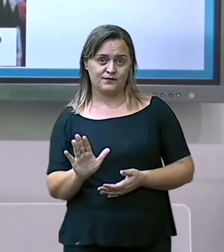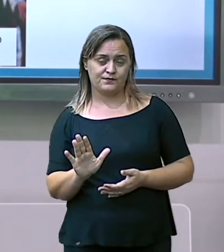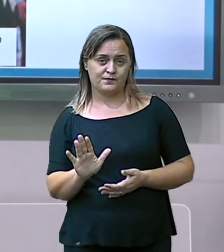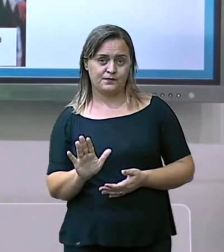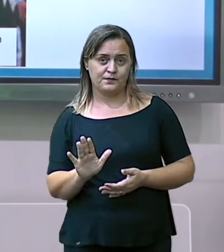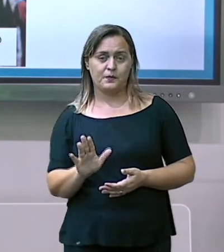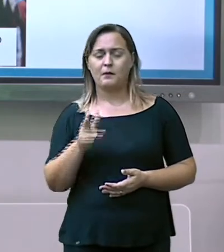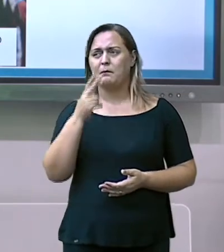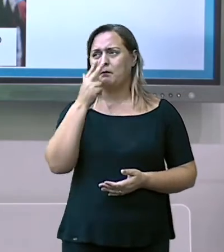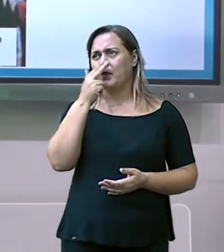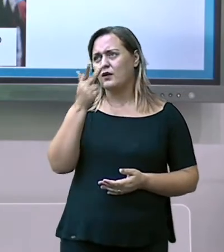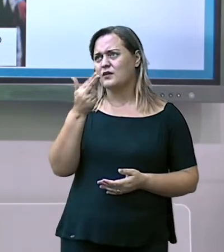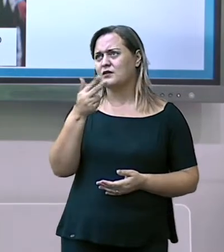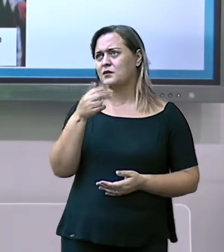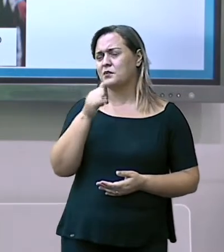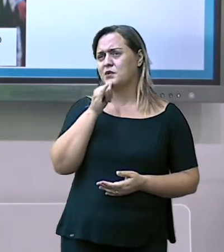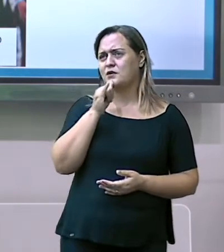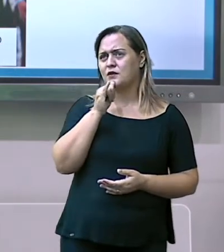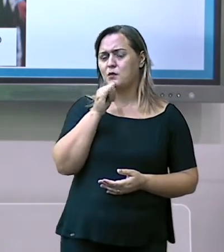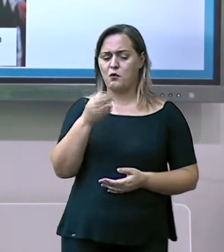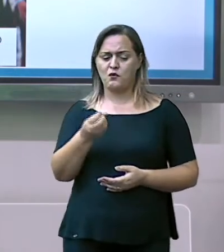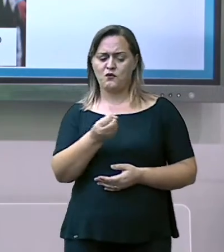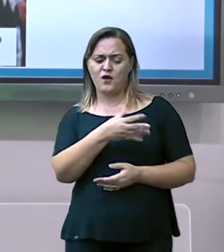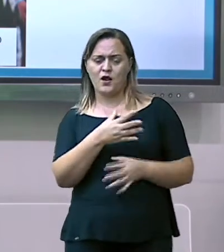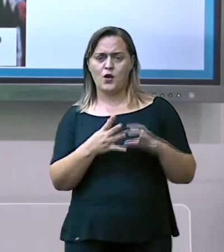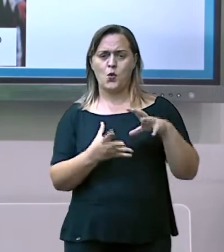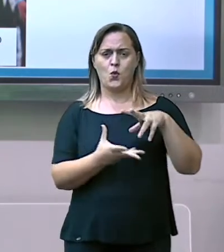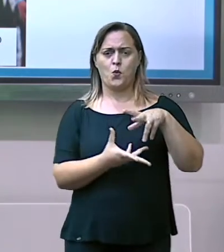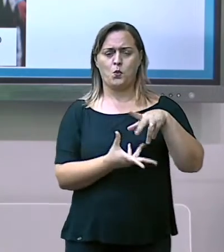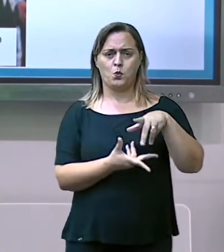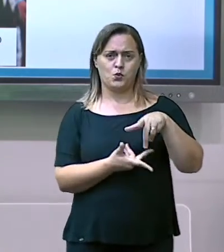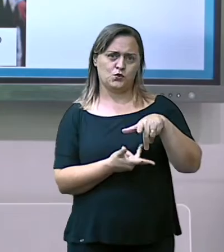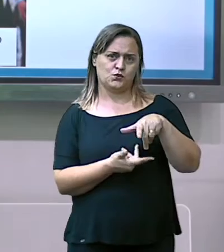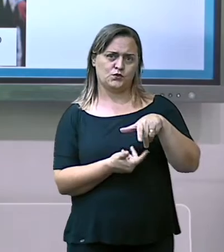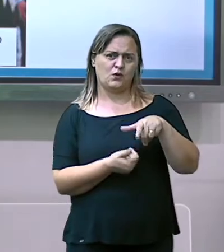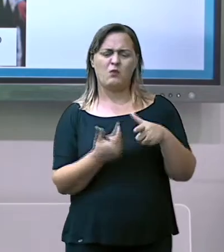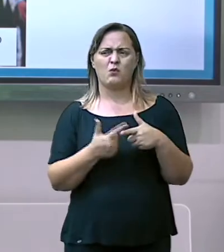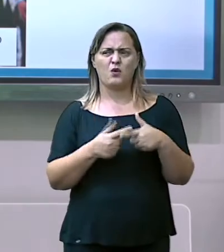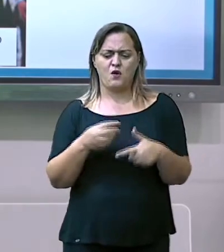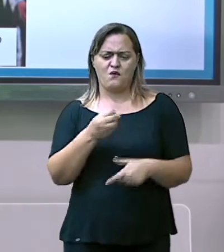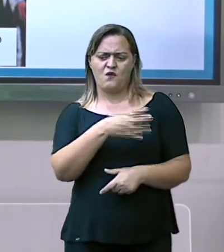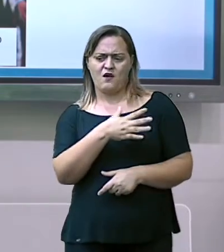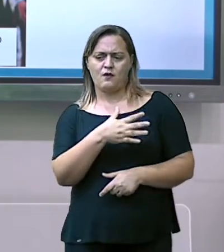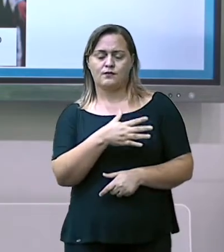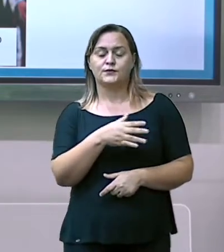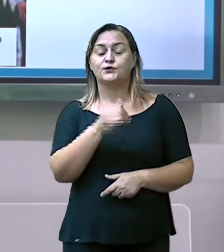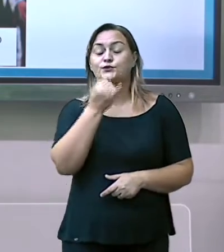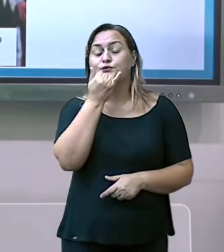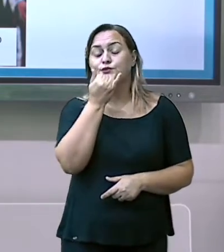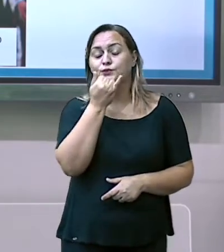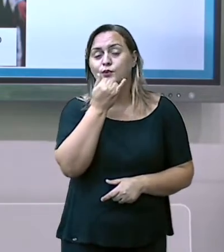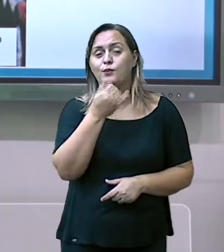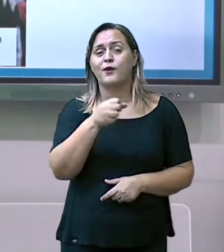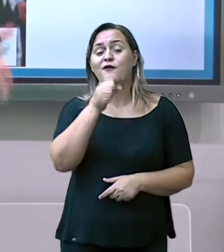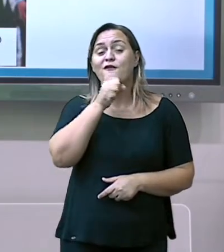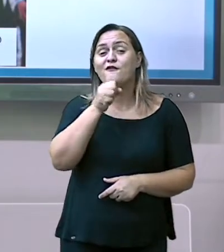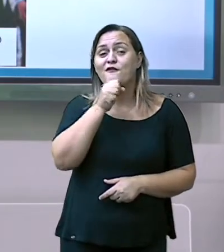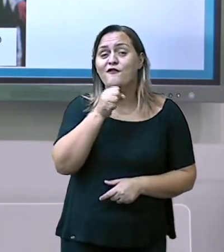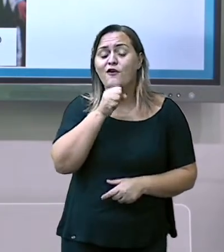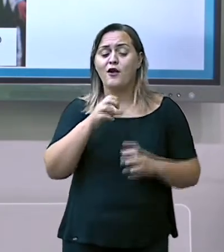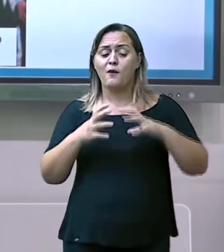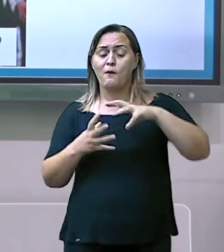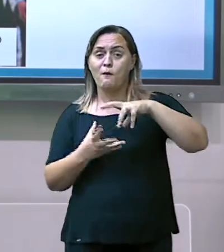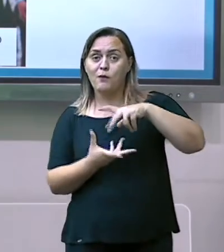Velho mundo, o velho mundo. Se você pega nas histórias, na história da